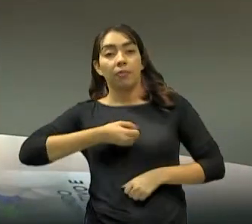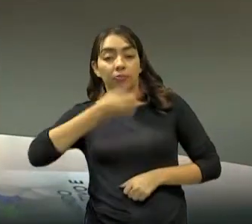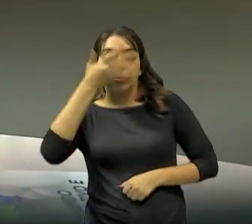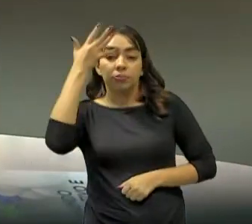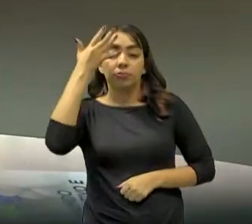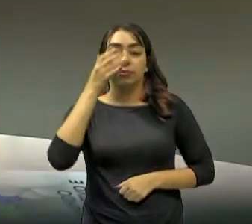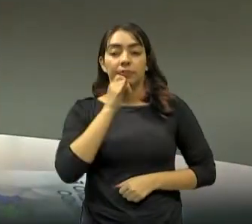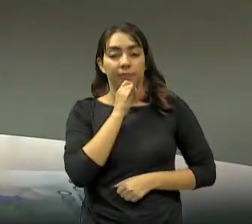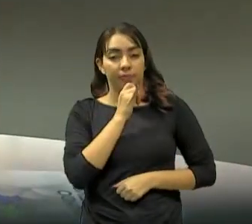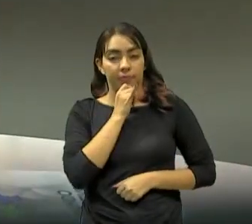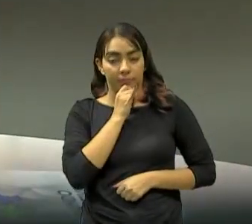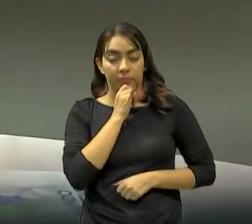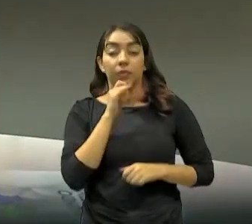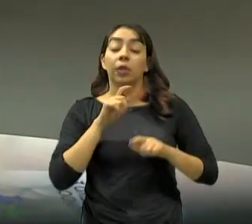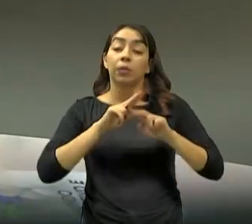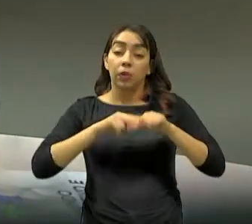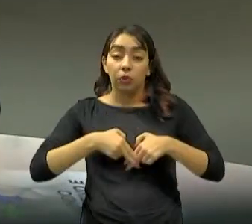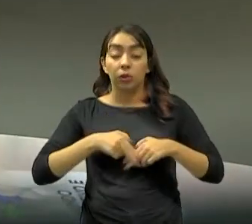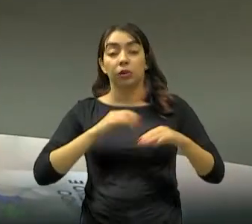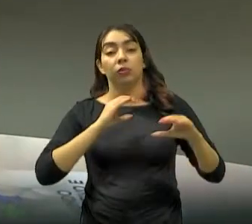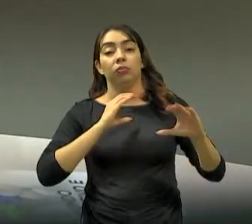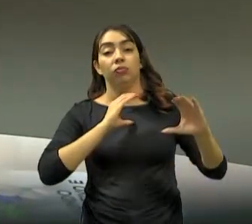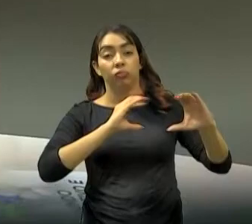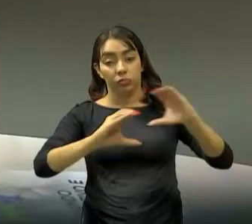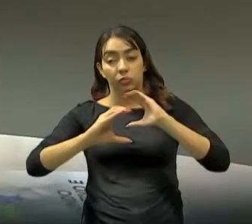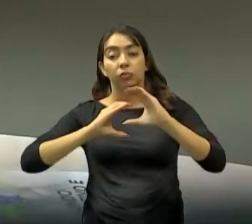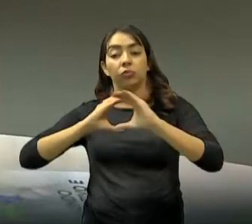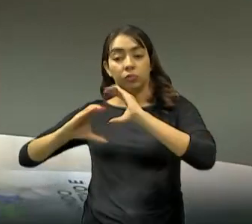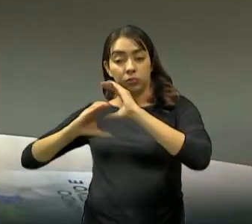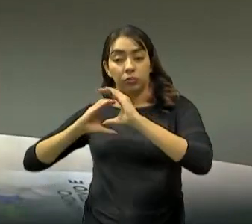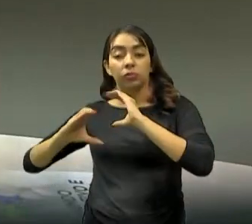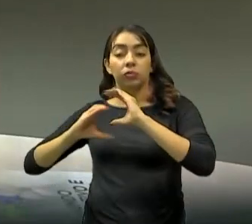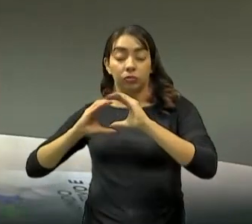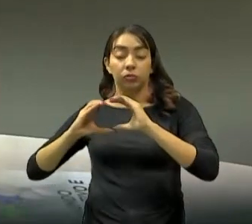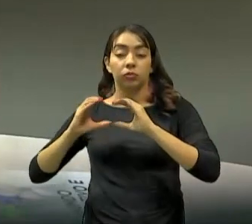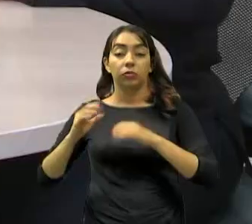Daí essa questão da comunicação, né, comunica aquilo que agrega valor.